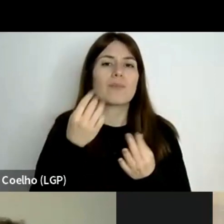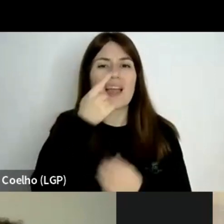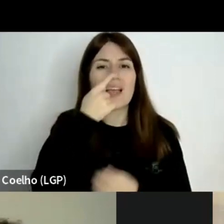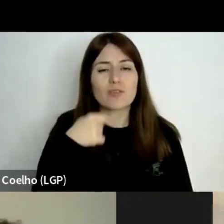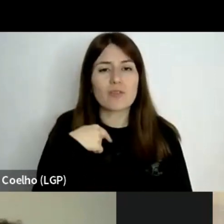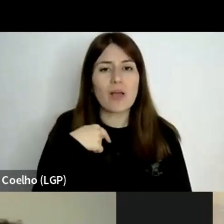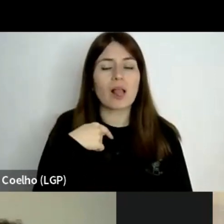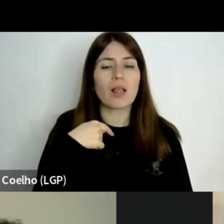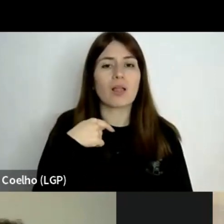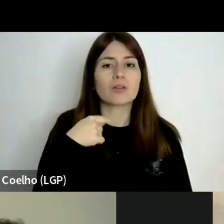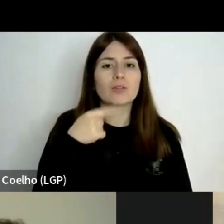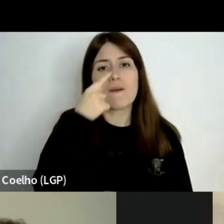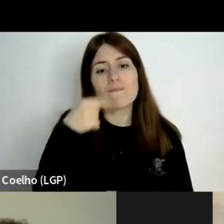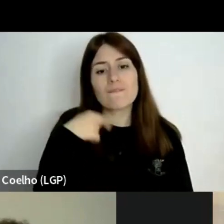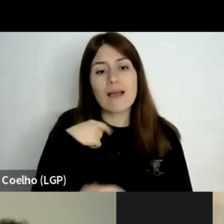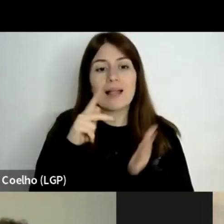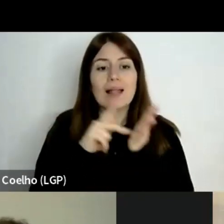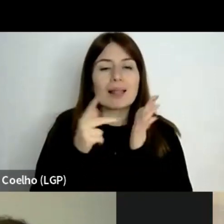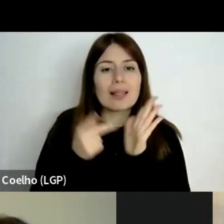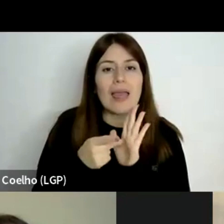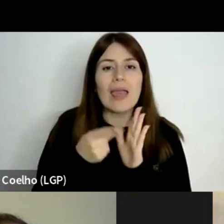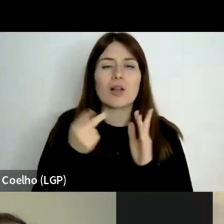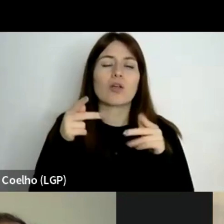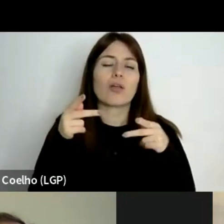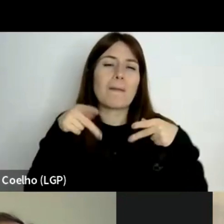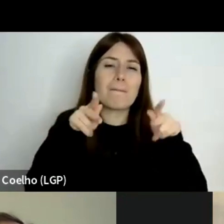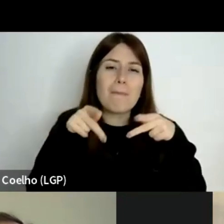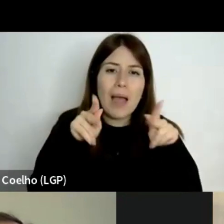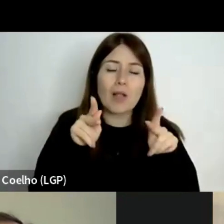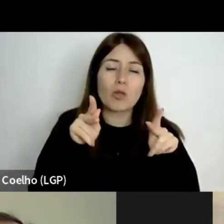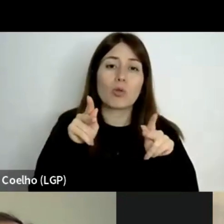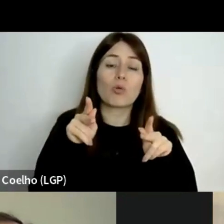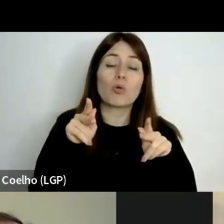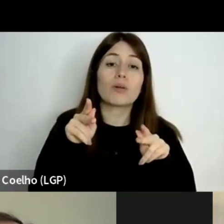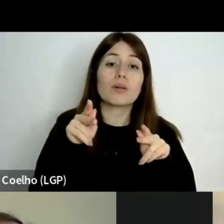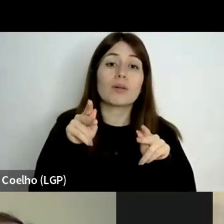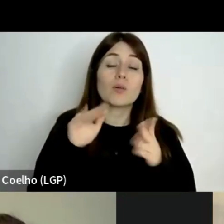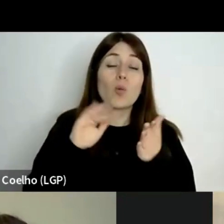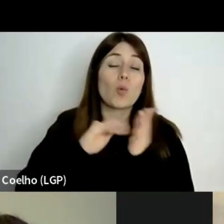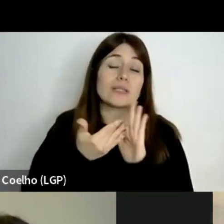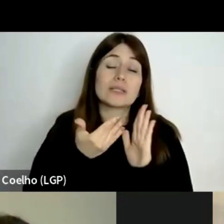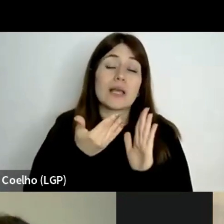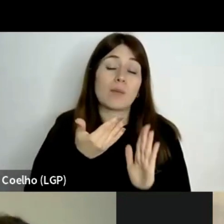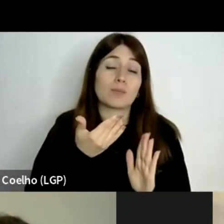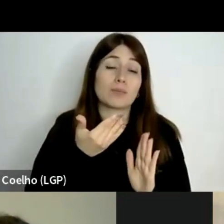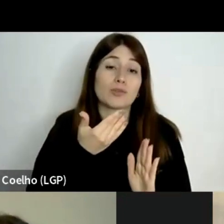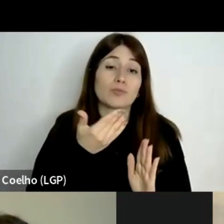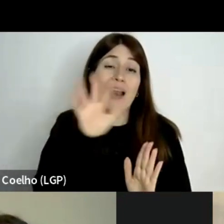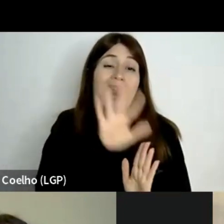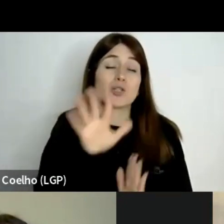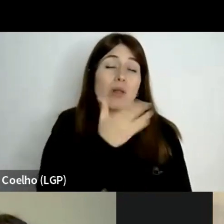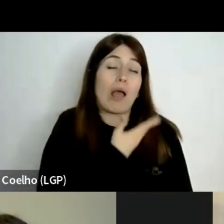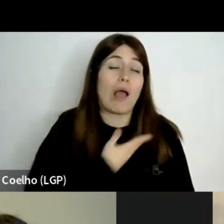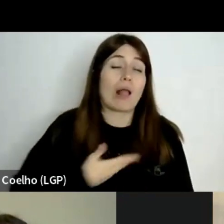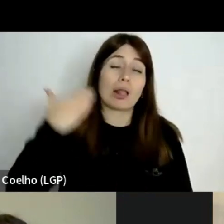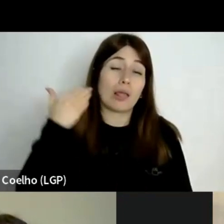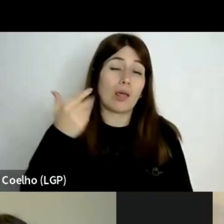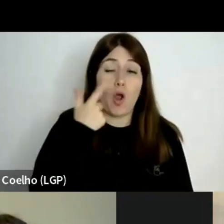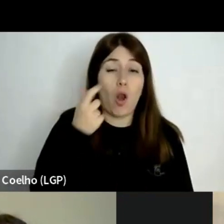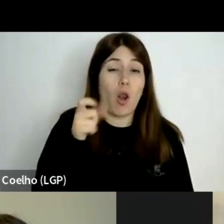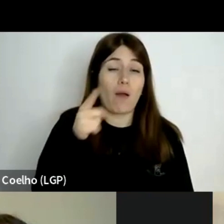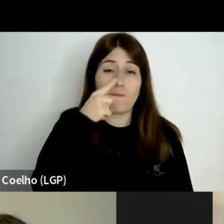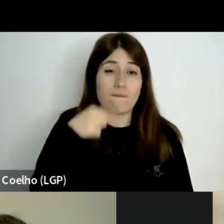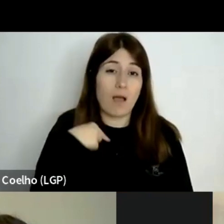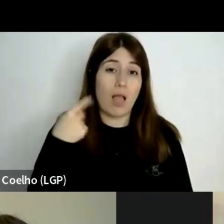as lacunas técnico-metodológicas que tinham os velhos exames nacionais e a falta de preparação